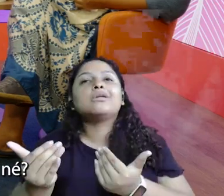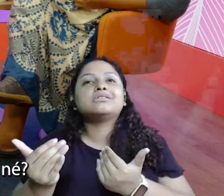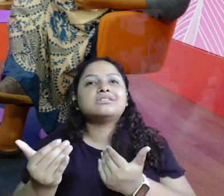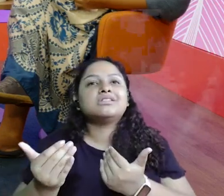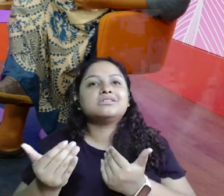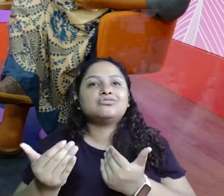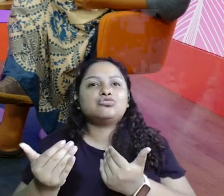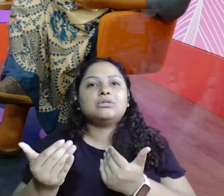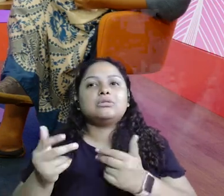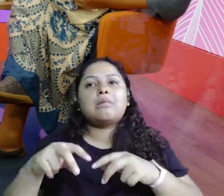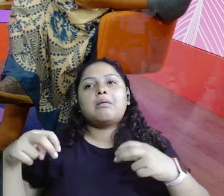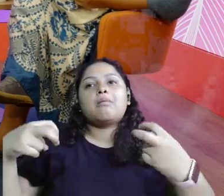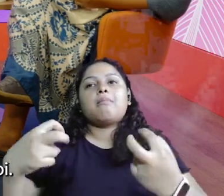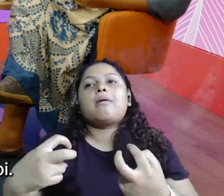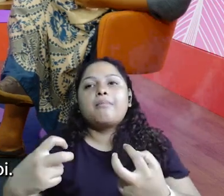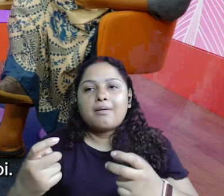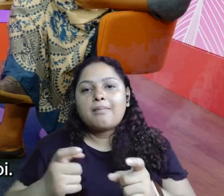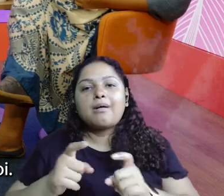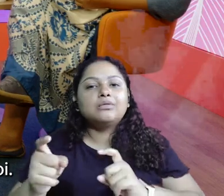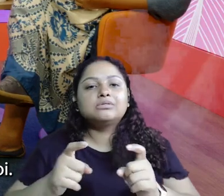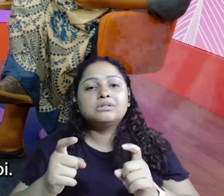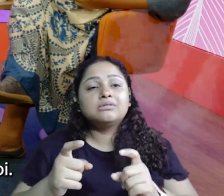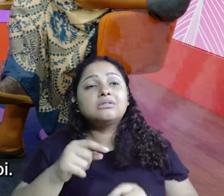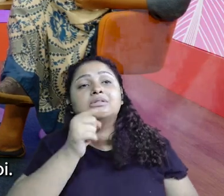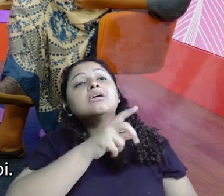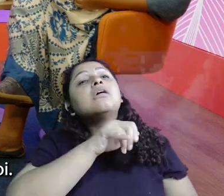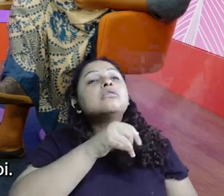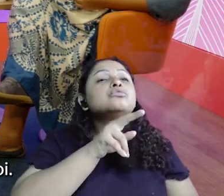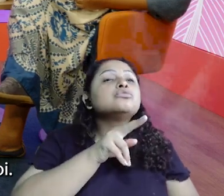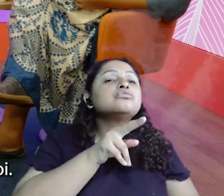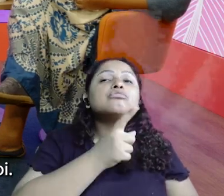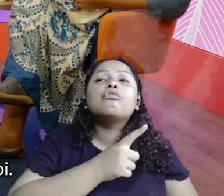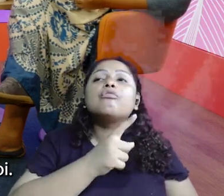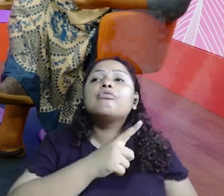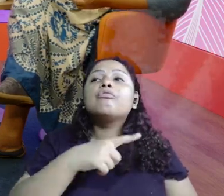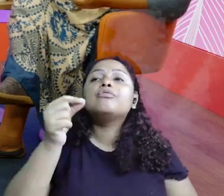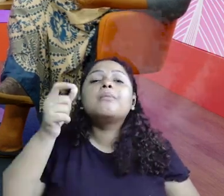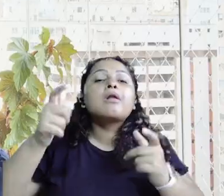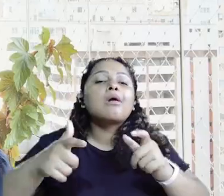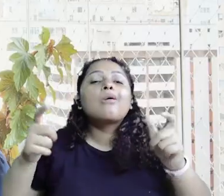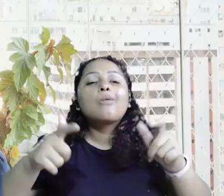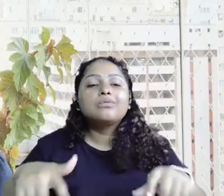né, a casa dela? Vamos entender aí para onde a Juliana foi.